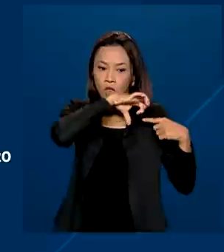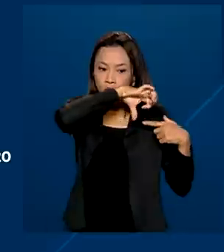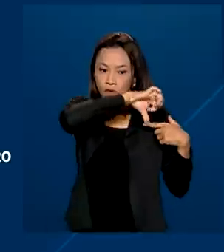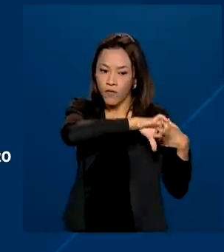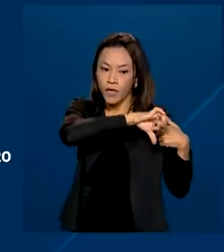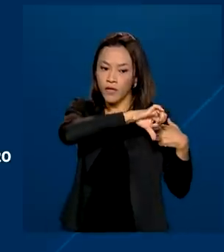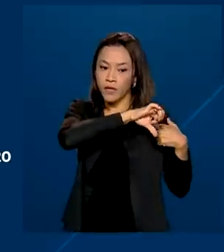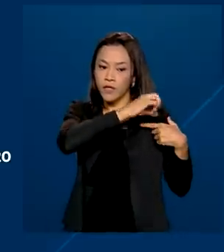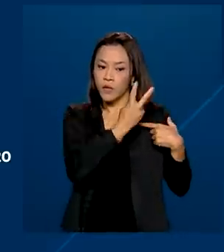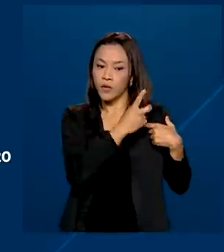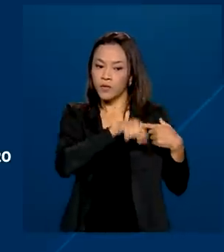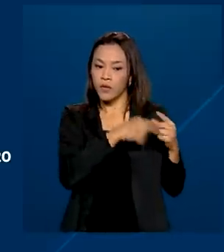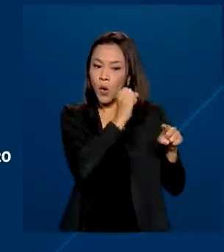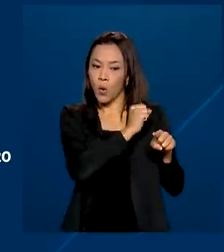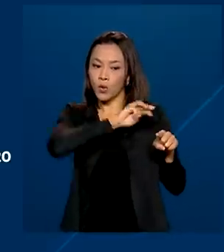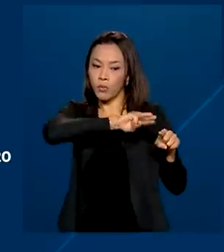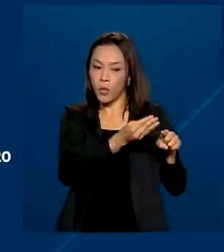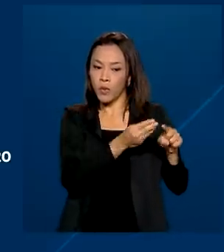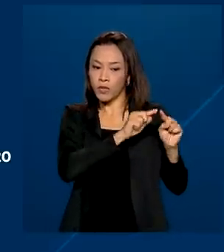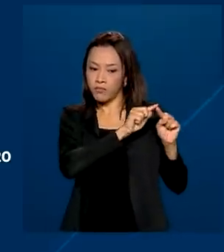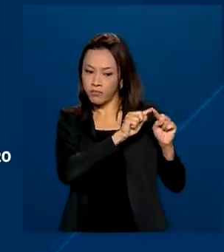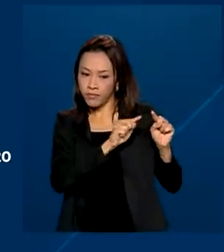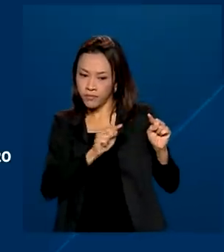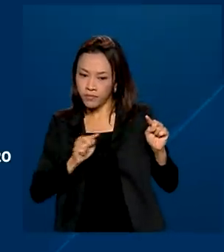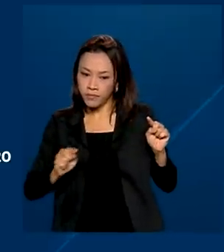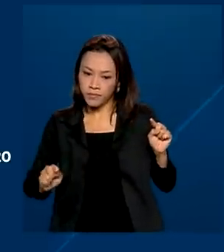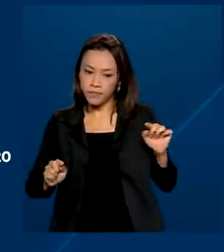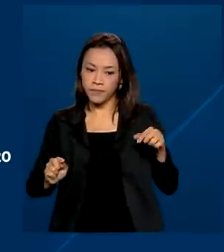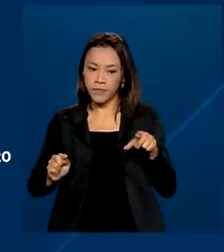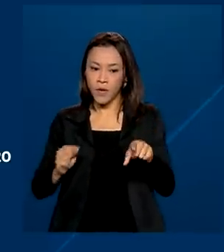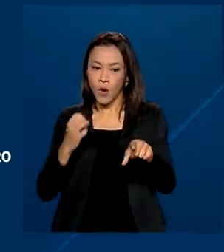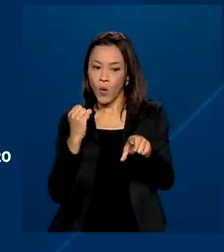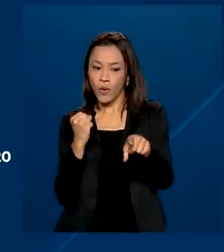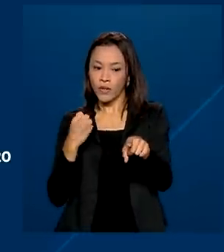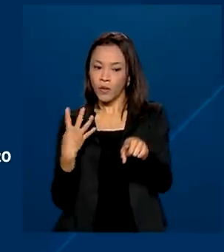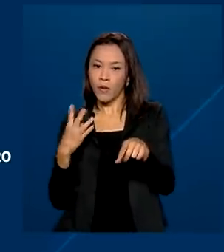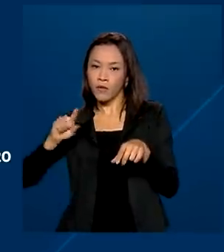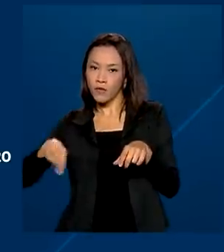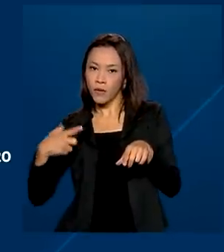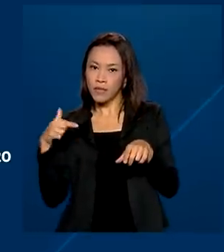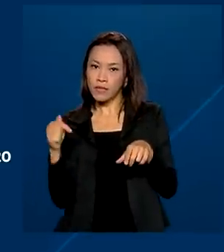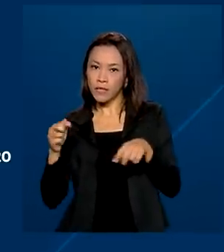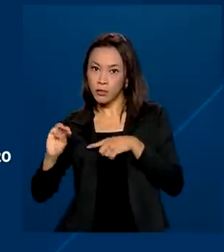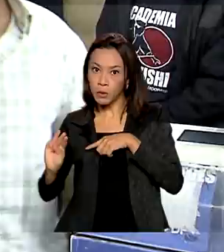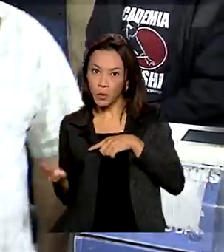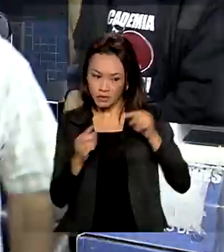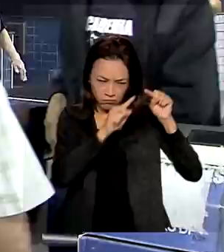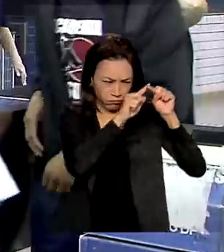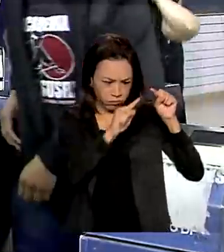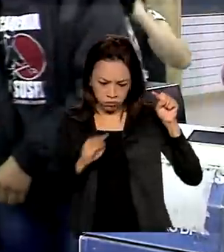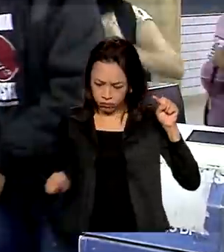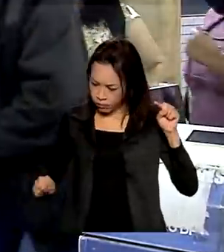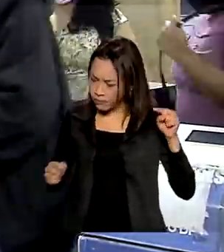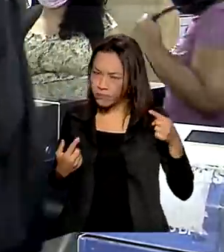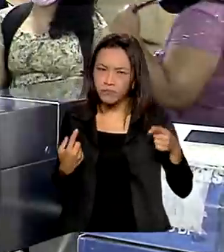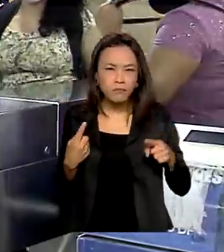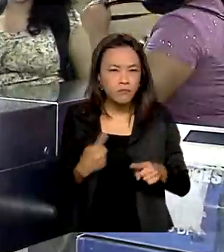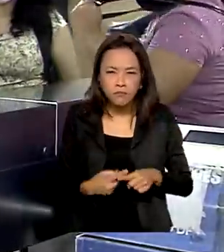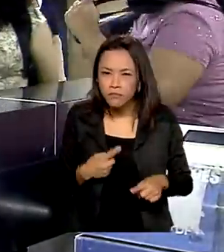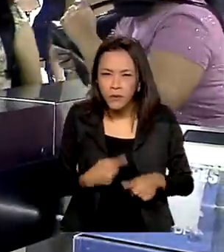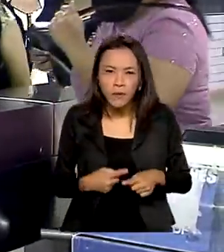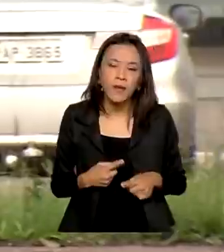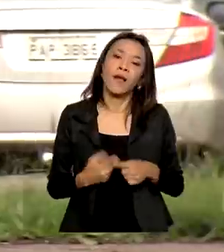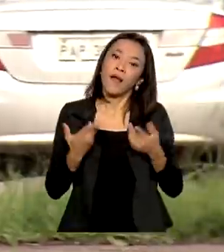,8 milhões para 84,7 milhões. Esta queda está relacionada à